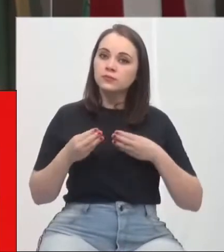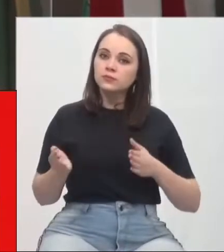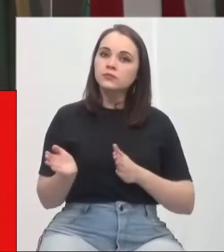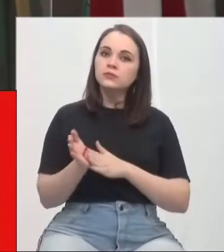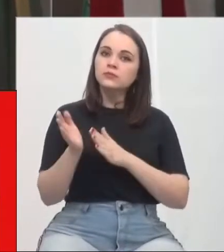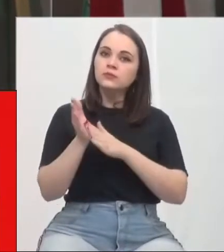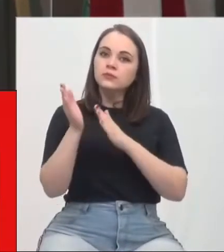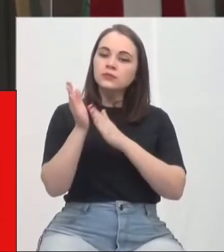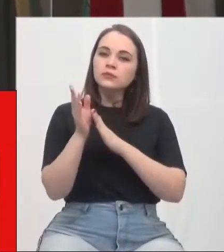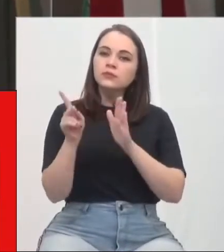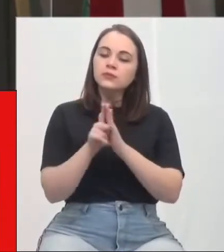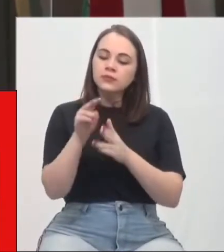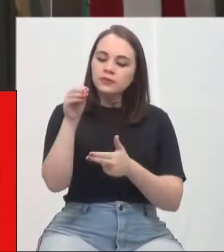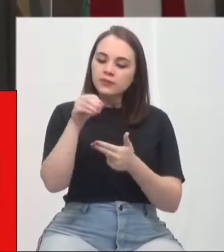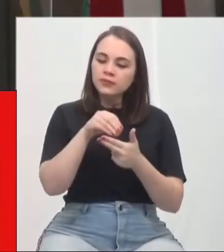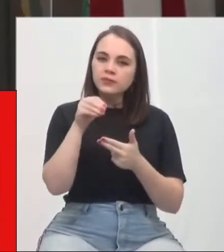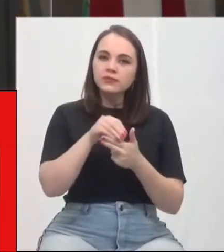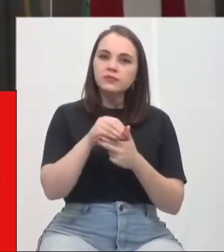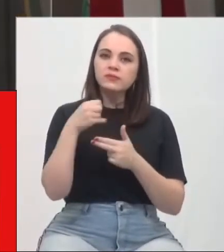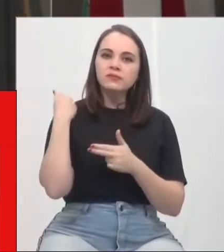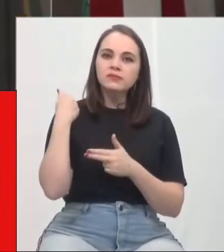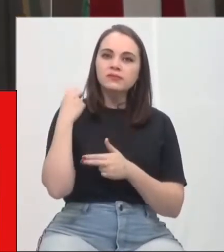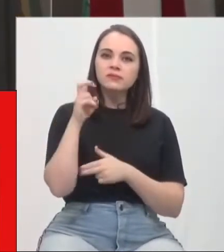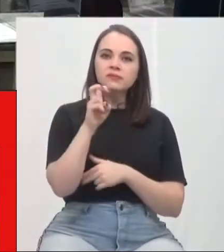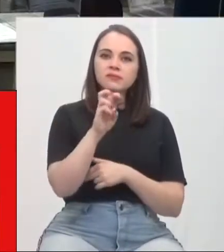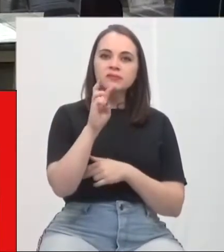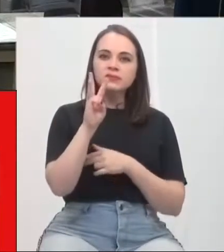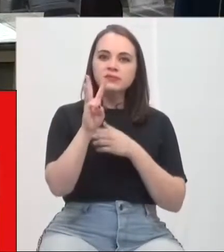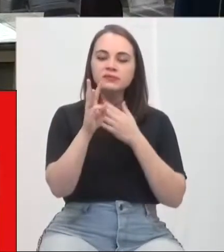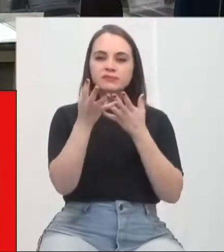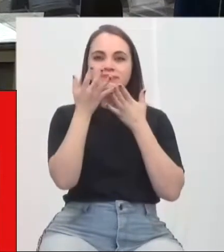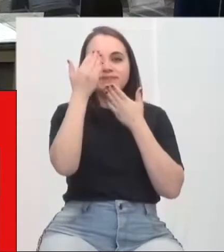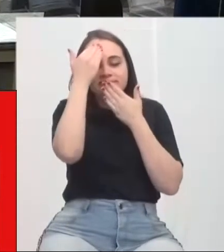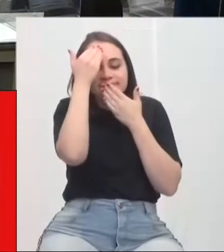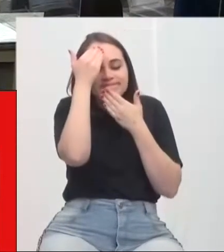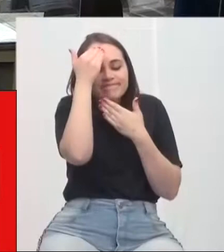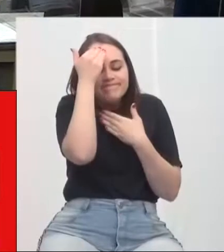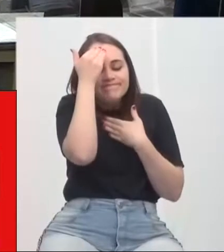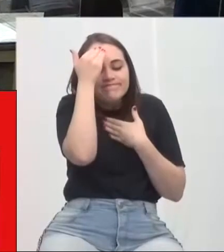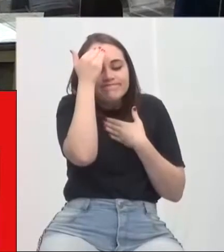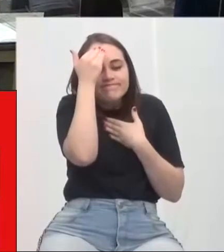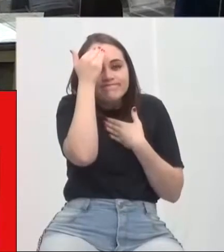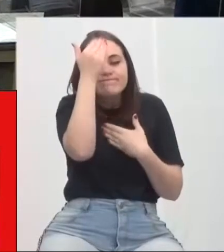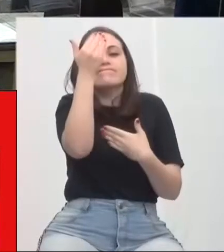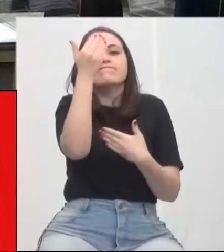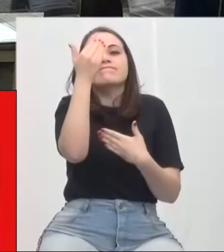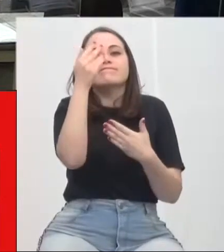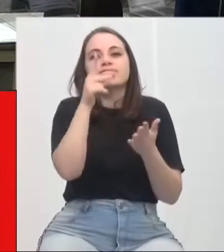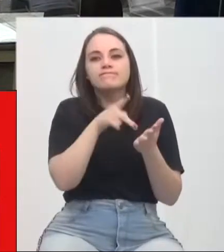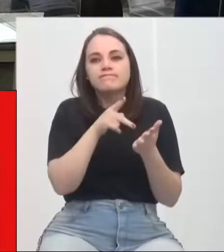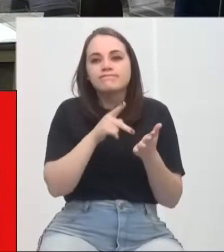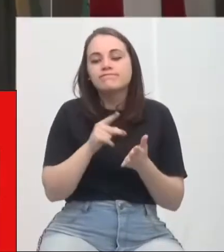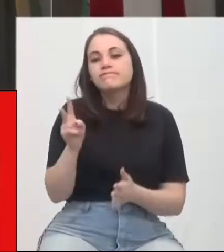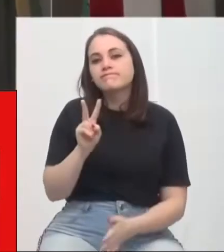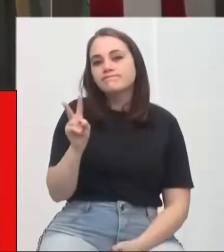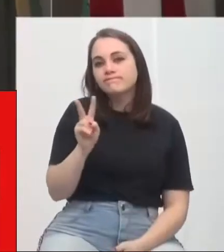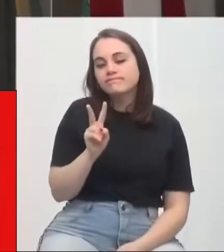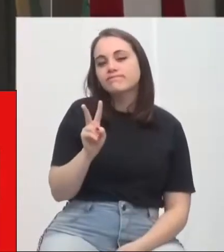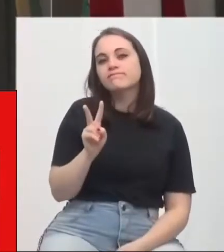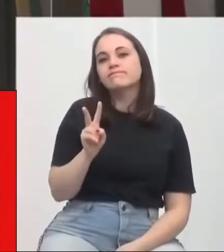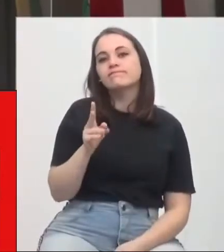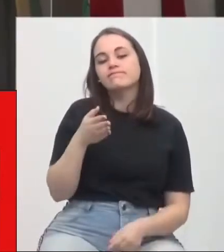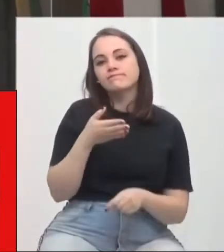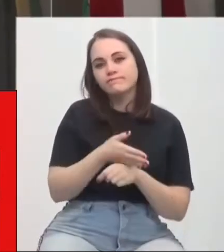à Universidade Unesc, pelos 53 anos, e na qual quero agradecer a presença dos senhores vereadores, nosso presidente